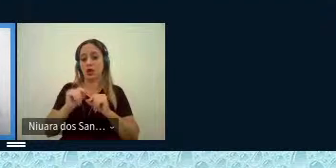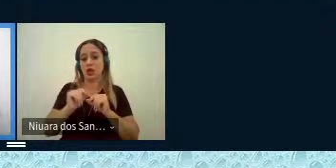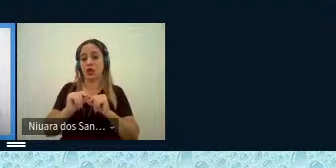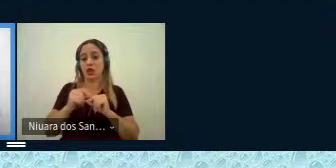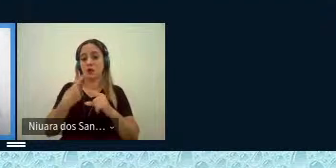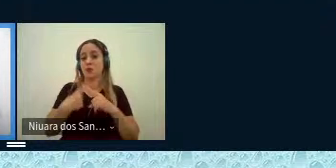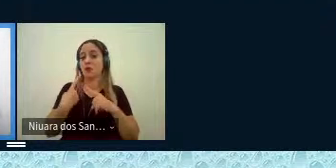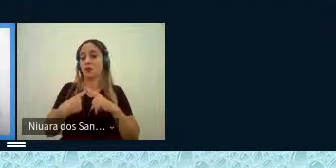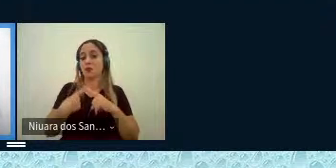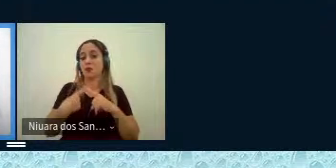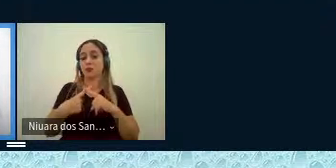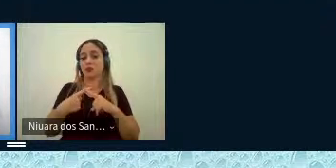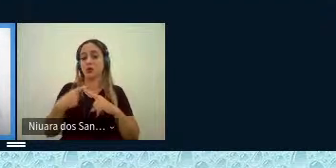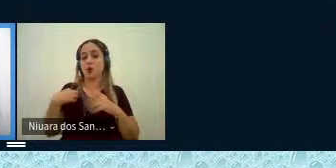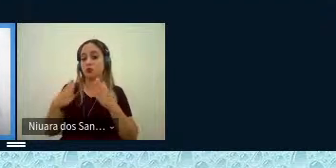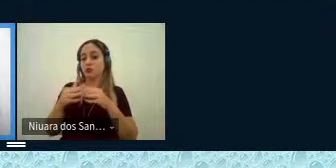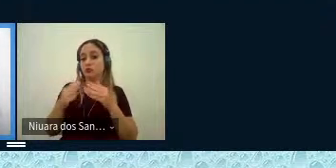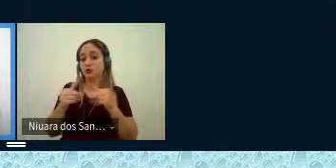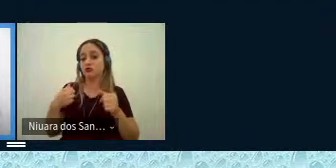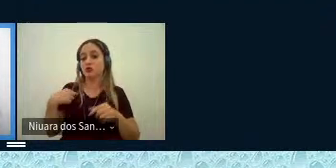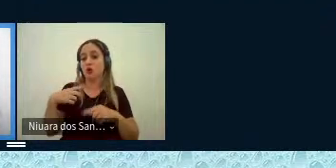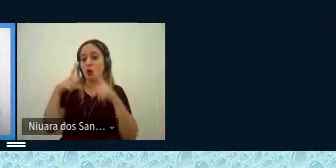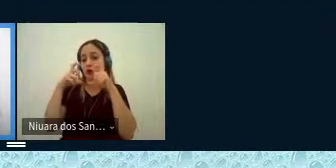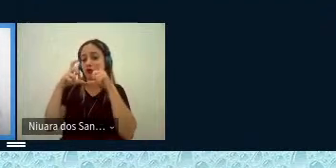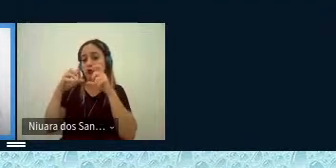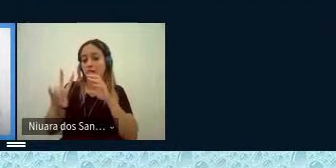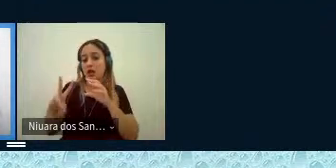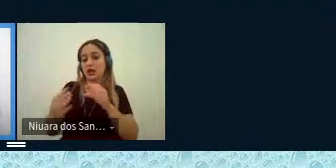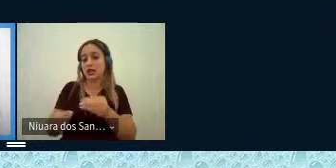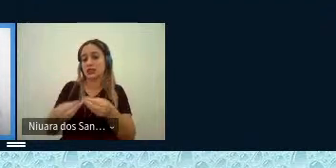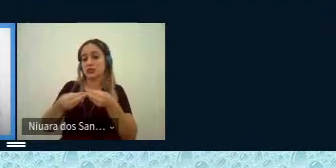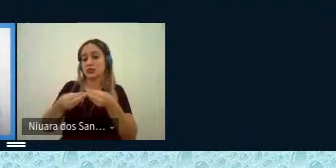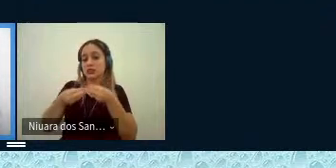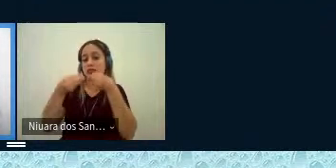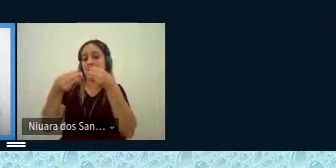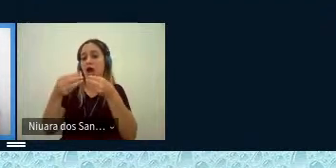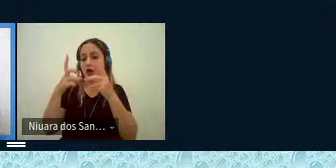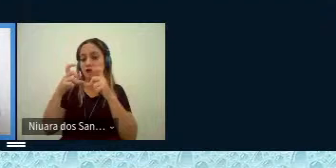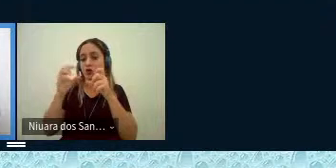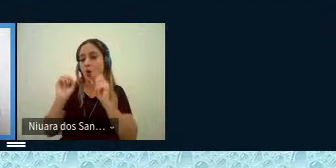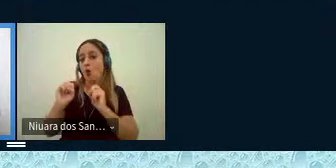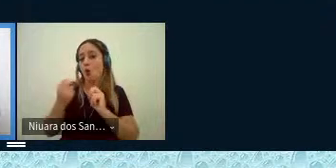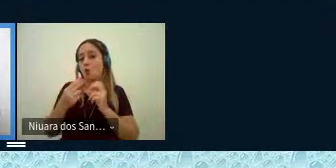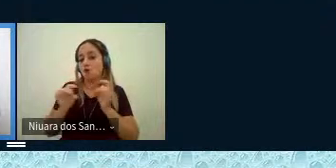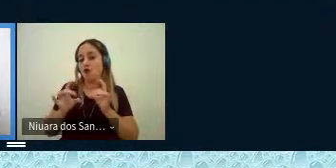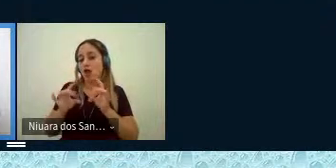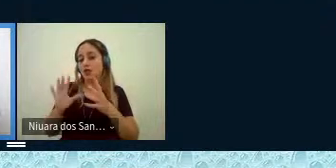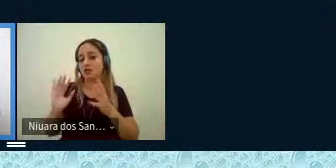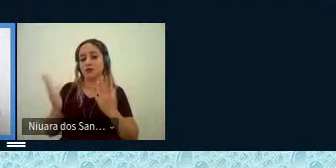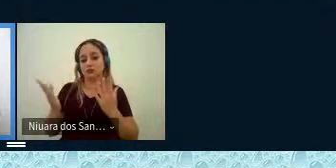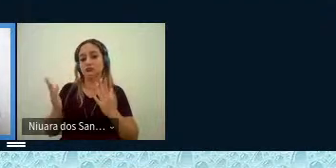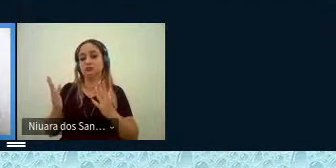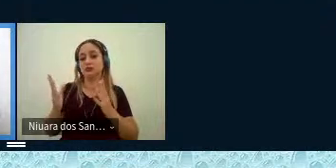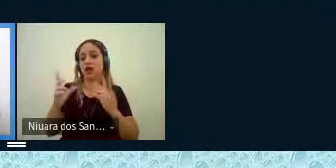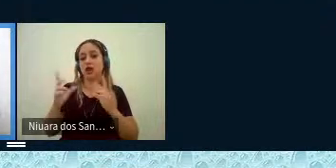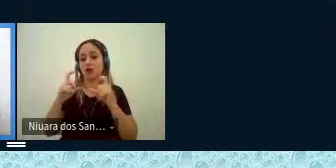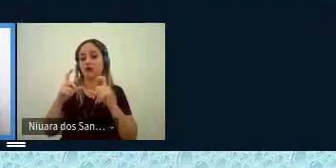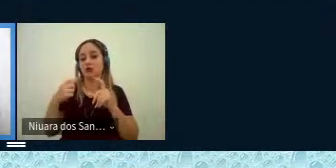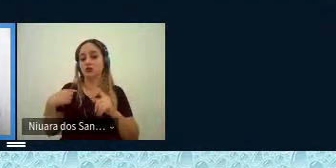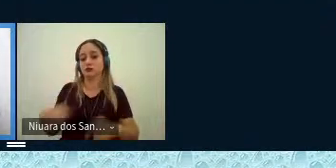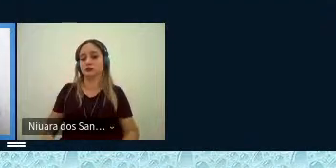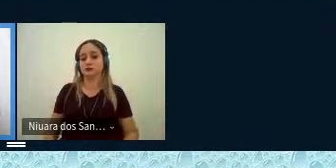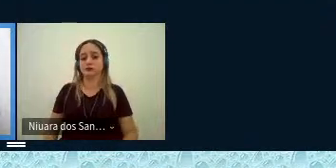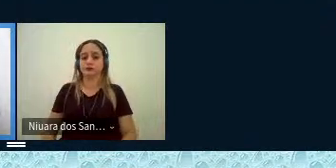pedir ao fotógrafo que você escolher para que ele ceda ou venda ou qualquer coisa dessa natureza os direitos